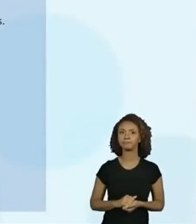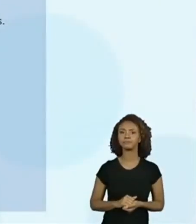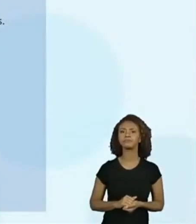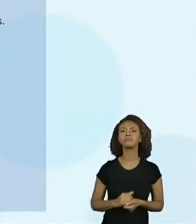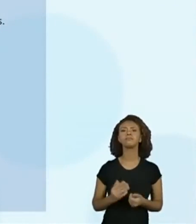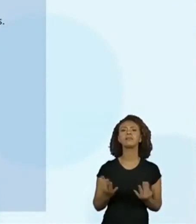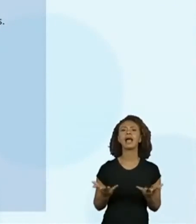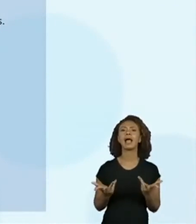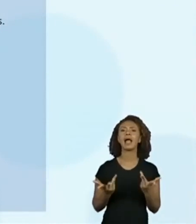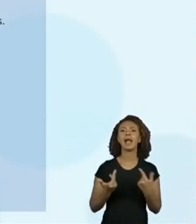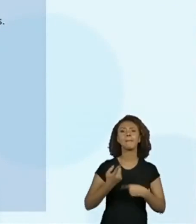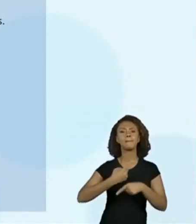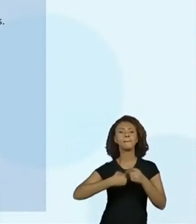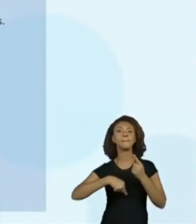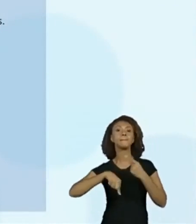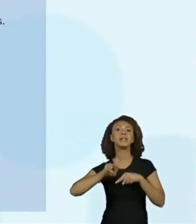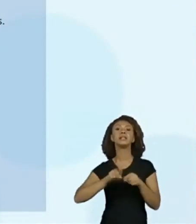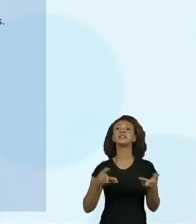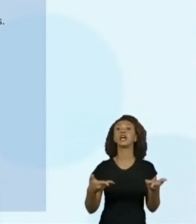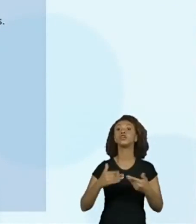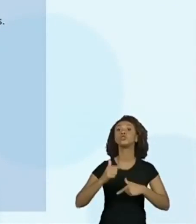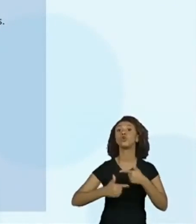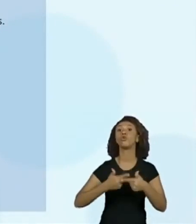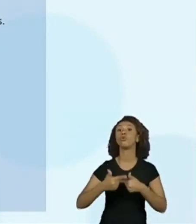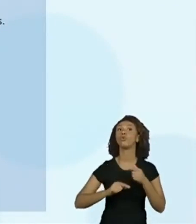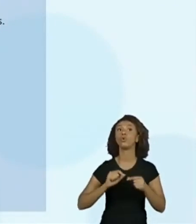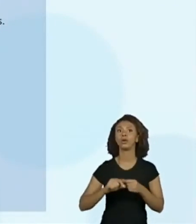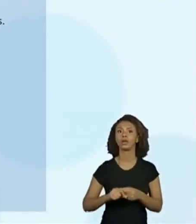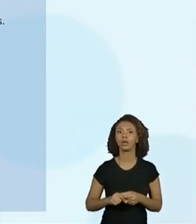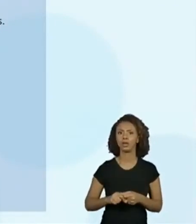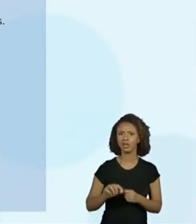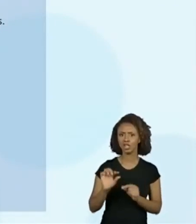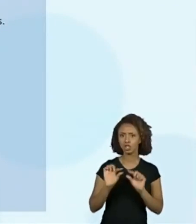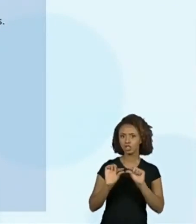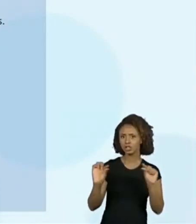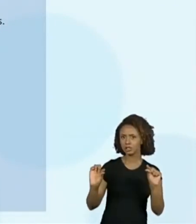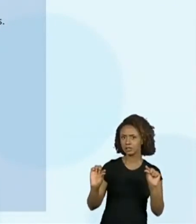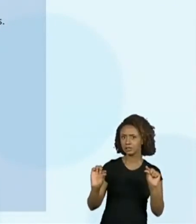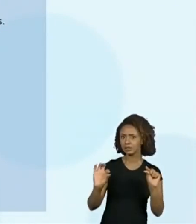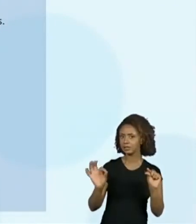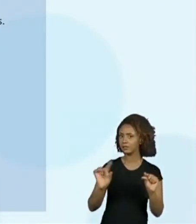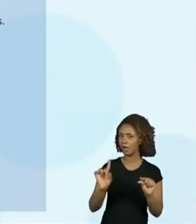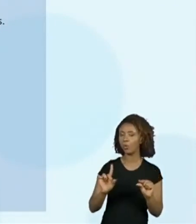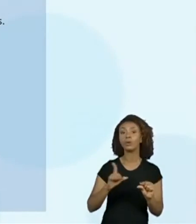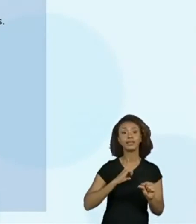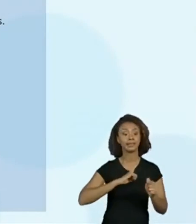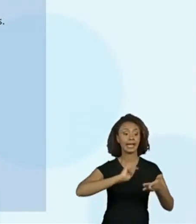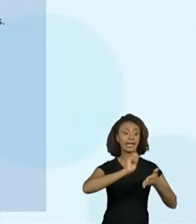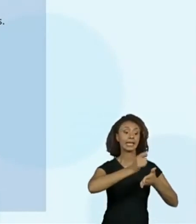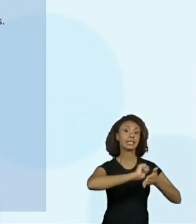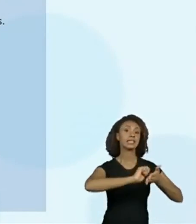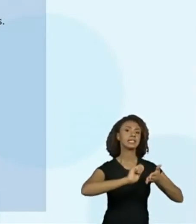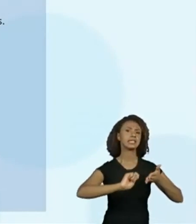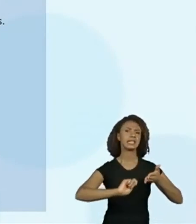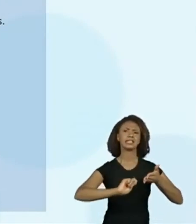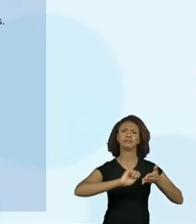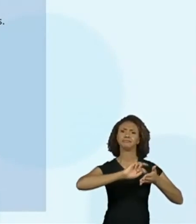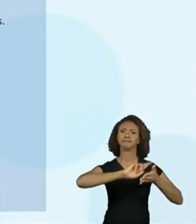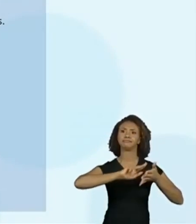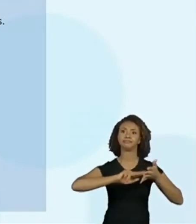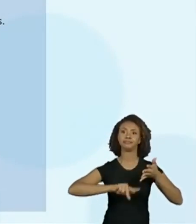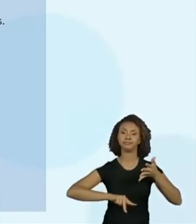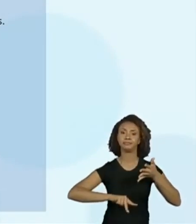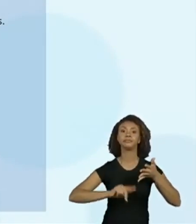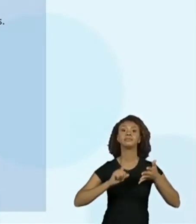habilidade para a nossa aula? E hoje a lista não é pequena, porque quando fala de escrita, envolve muita coisa. Então, a gente tem uma